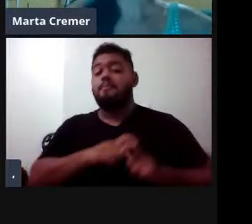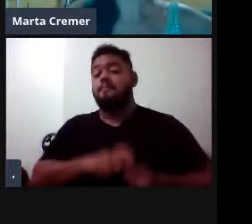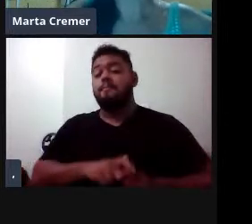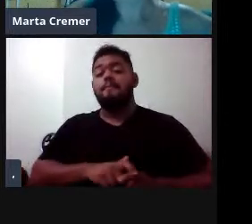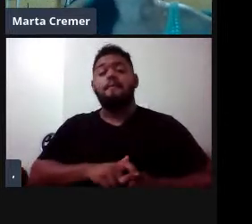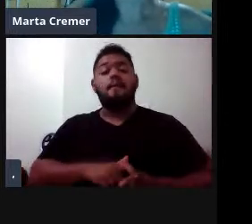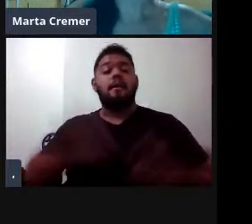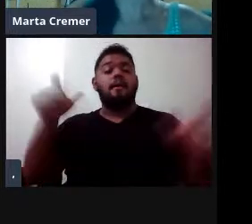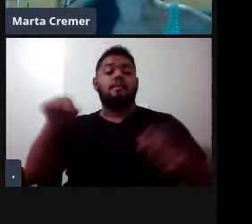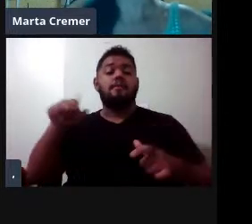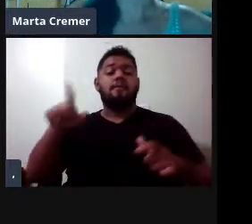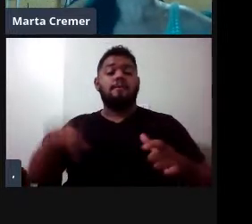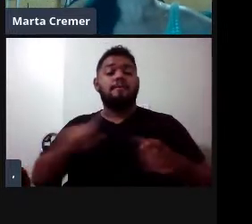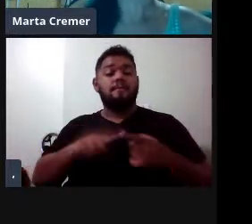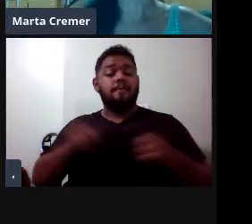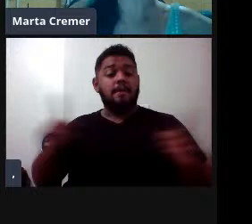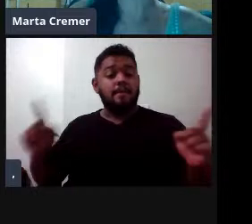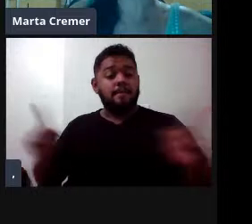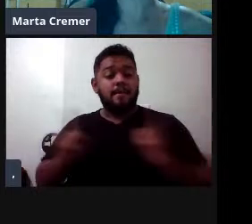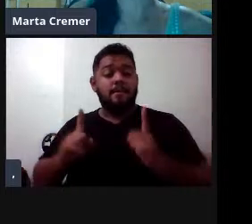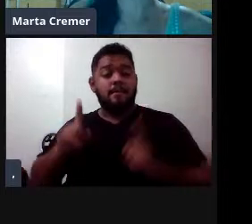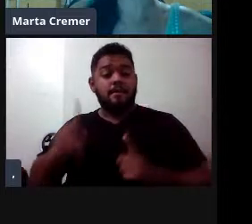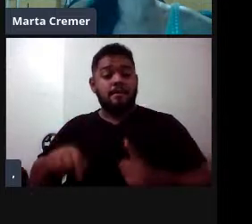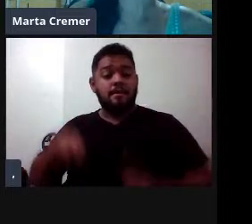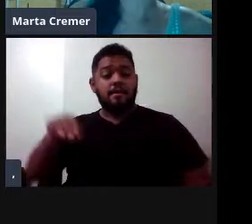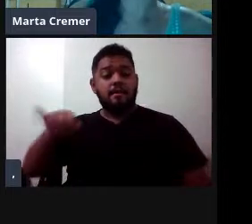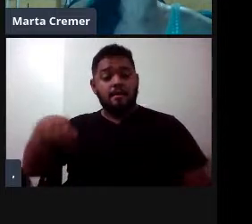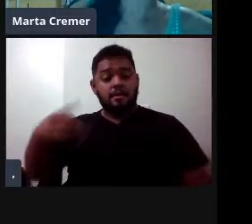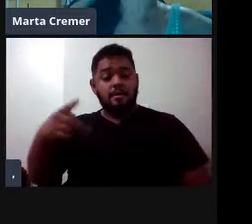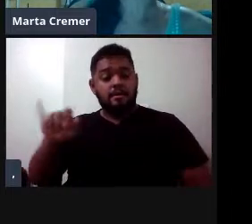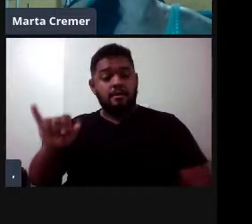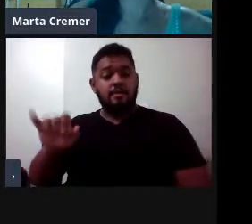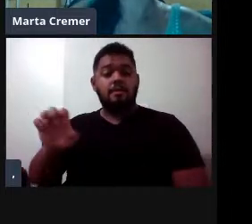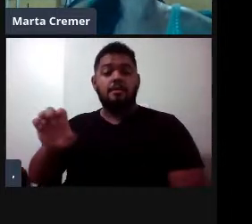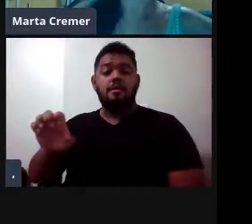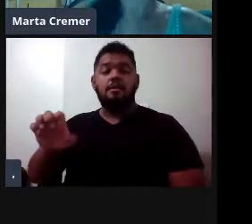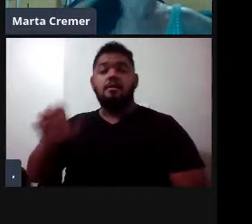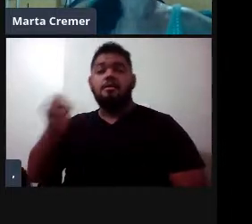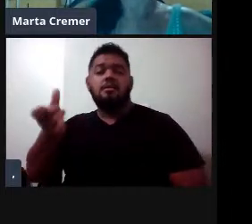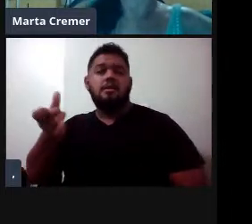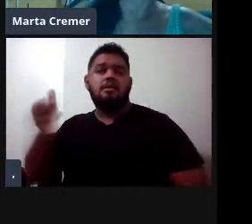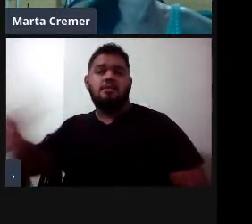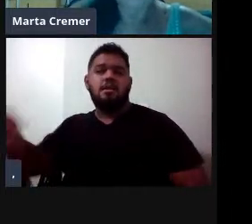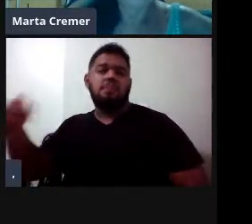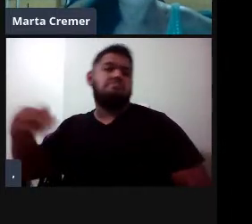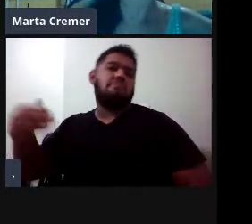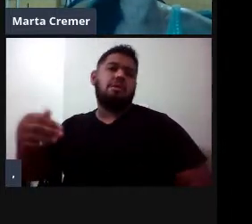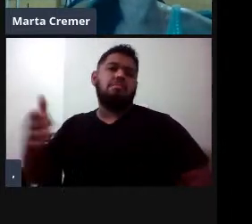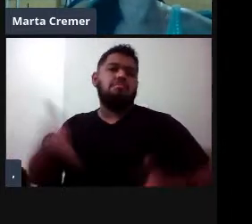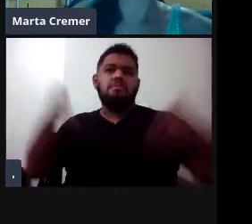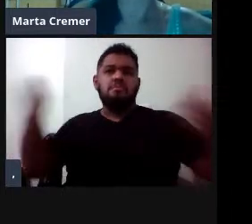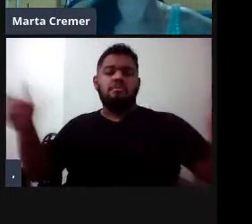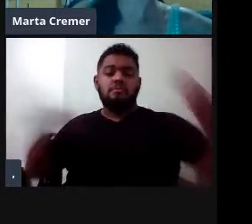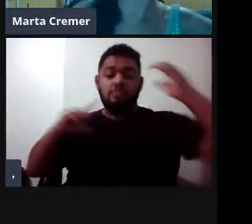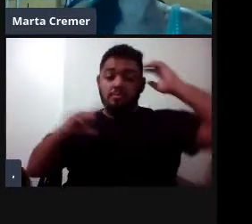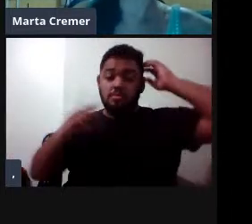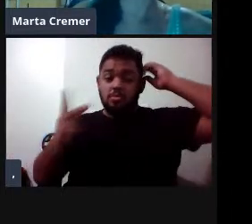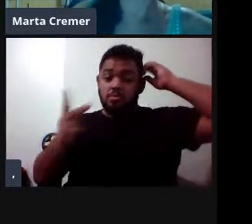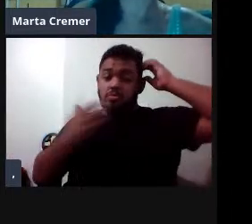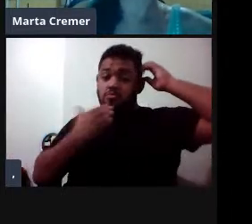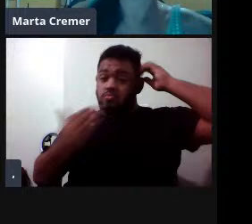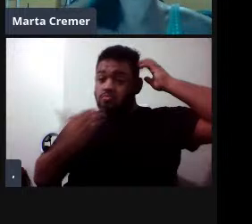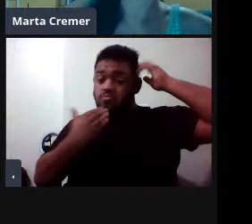e a menor baleia também, né, a Minque, ela chega aí com 6, 7 metros de comprimento, tem duas espécies